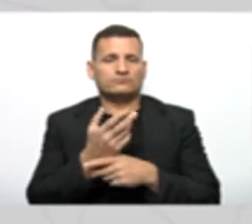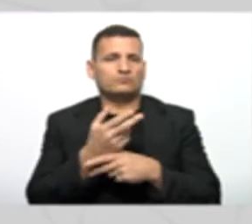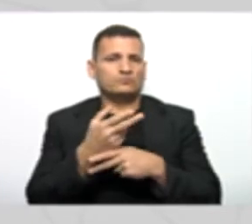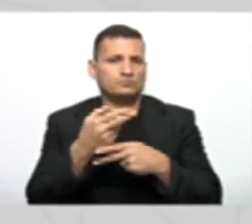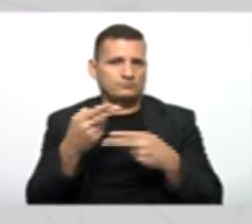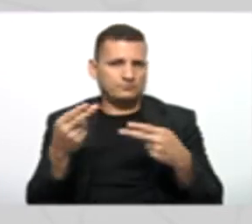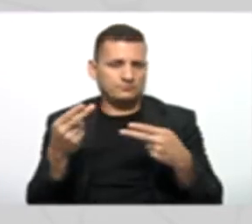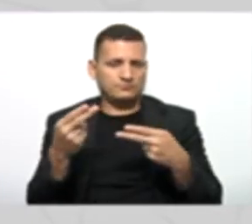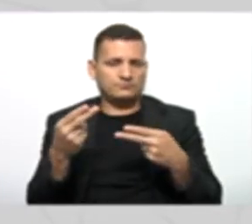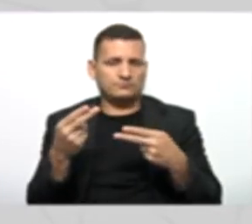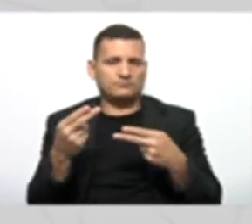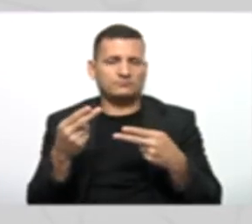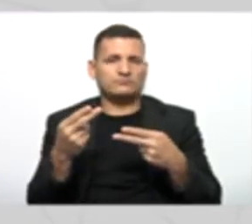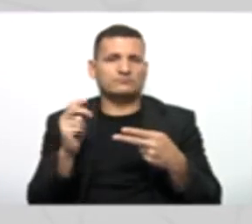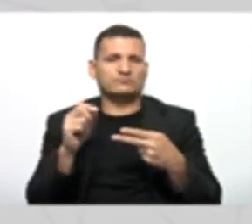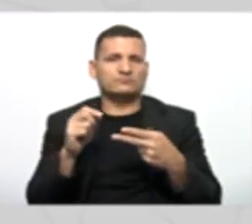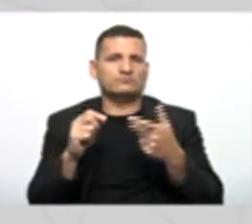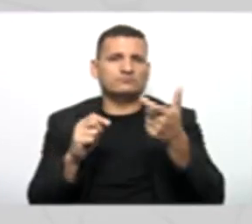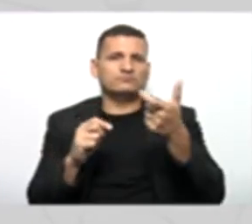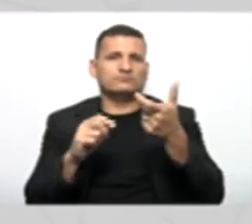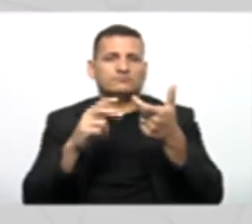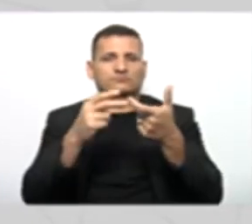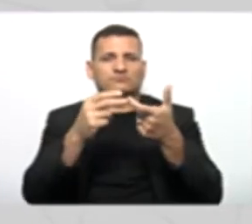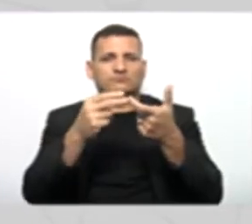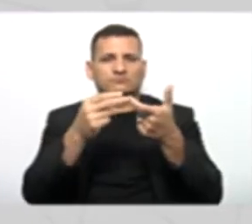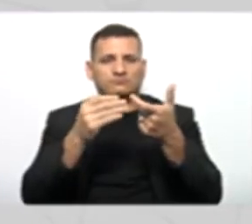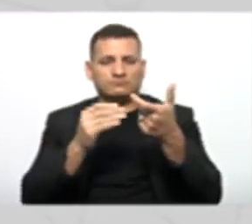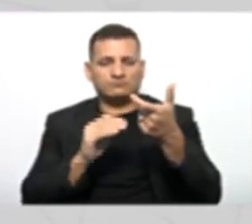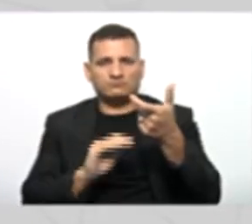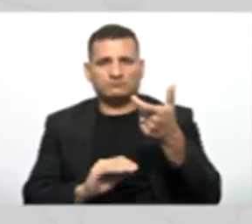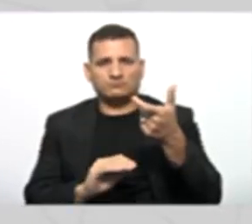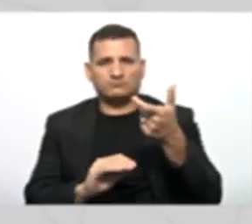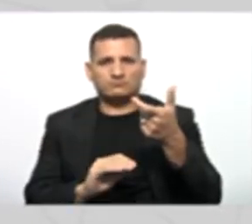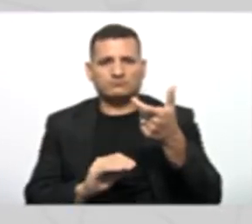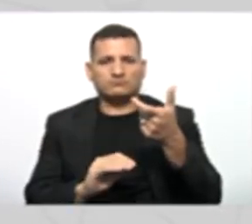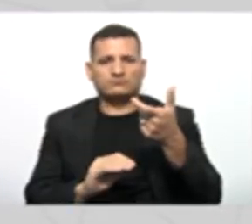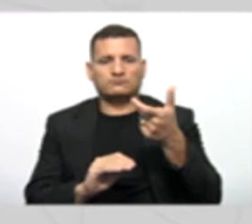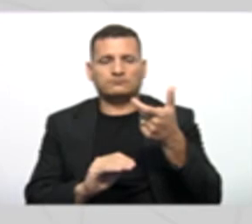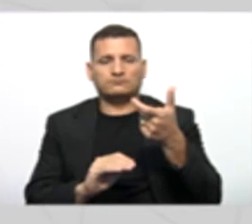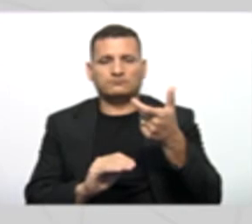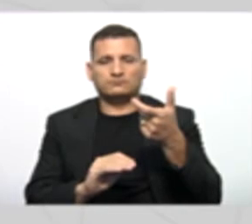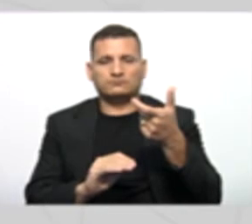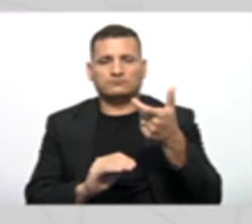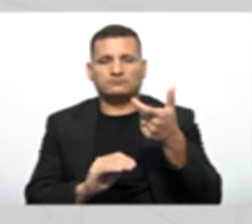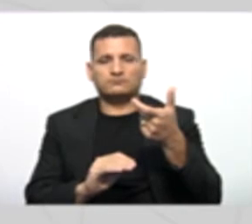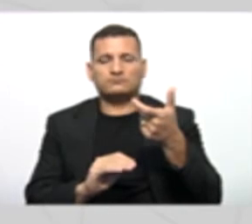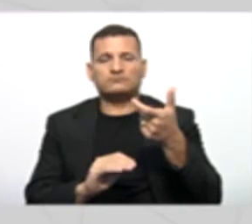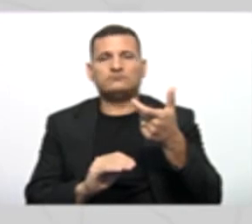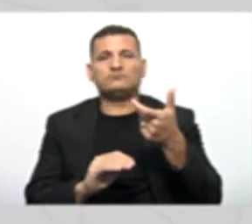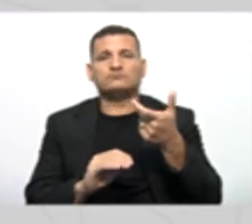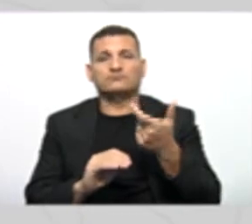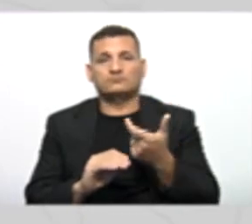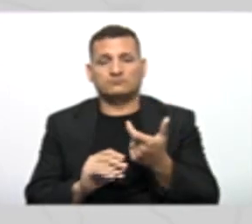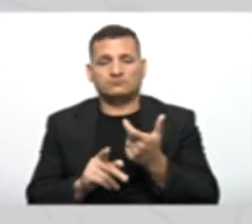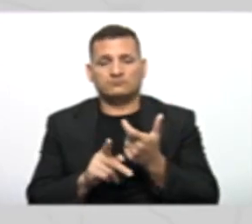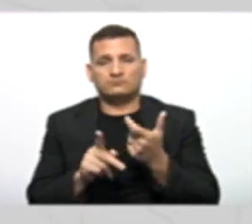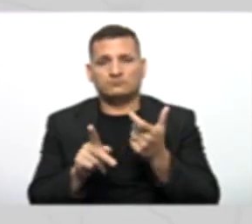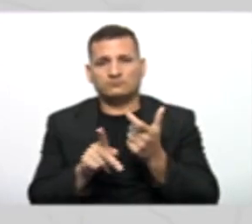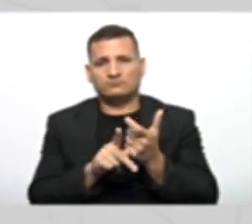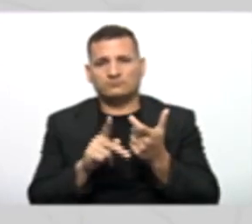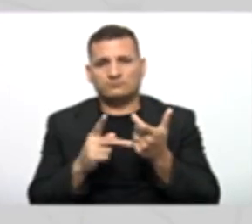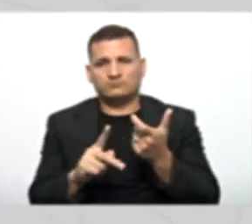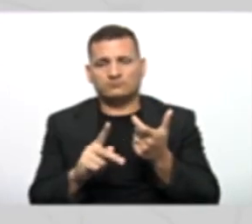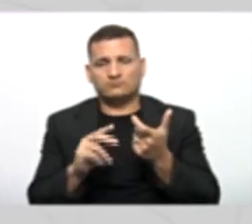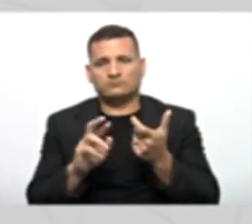um todo, tendo as características da pessoa normal, certo? Nome, endereço, telefone e da própria pessoa física, que seria